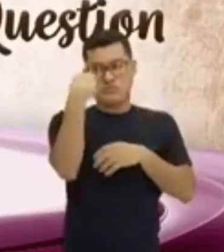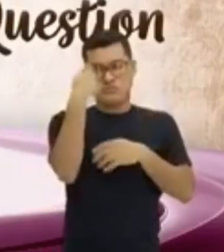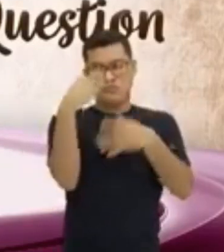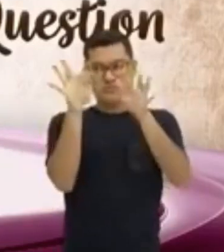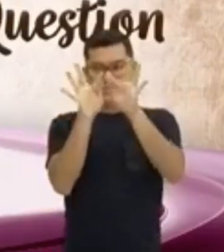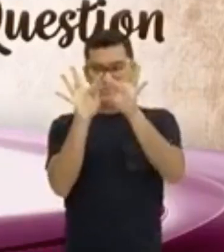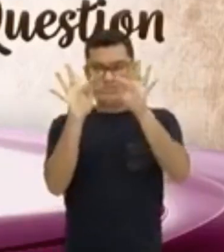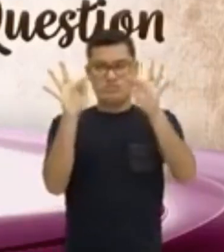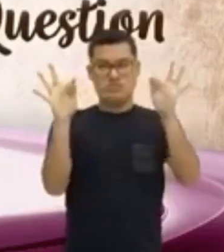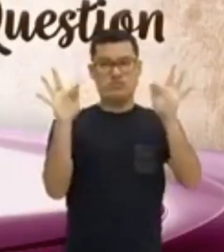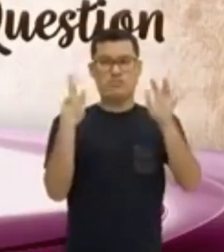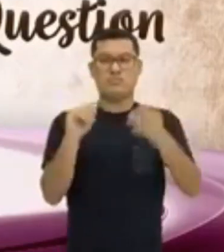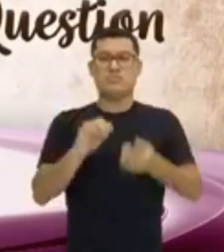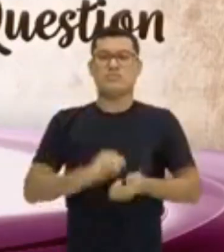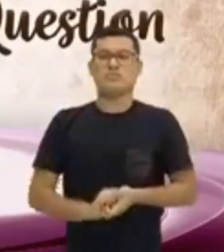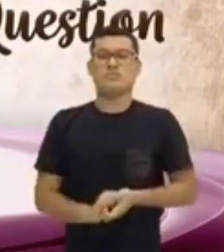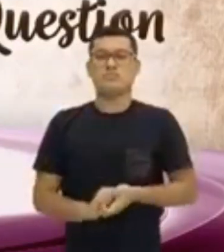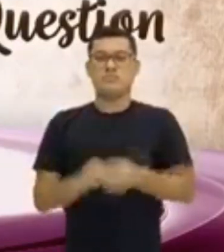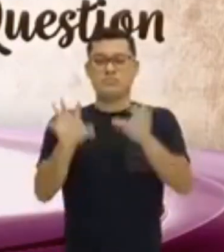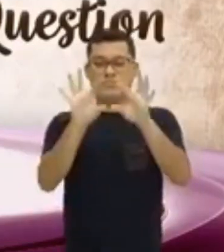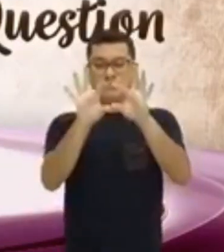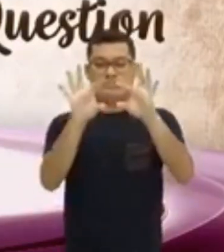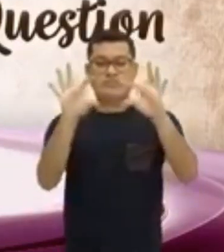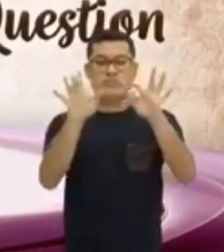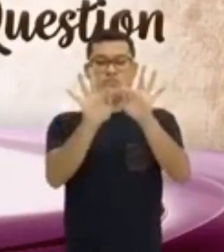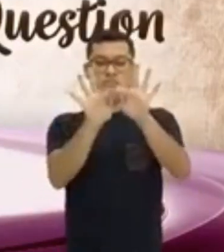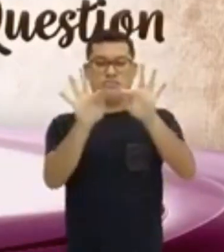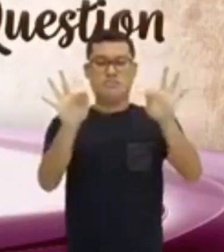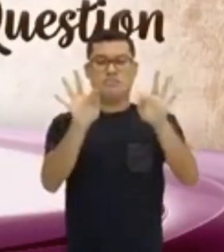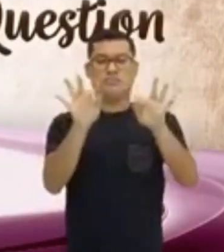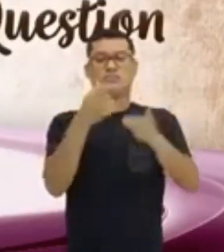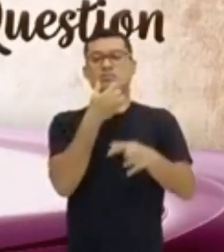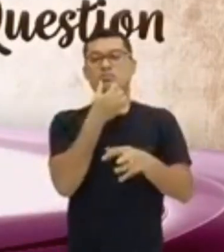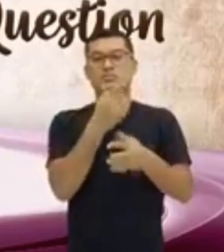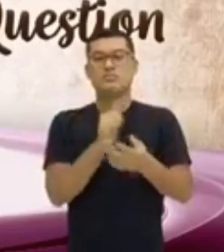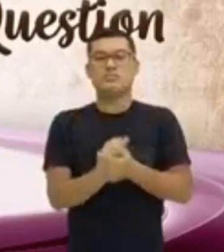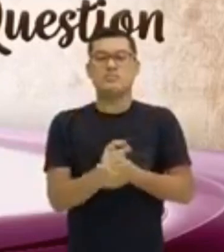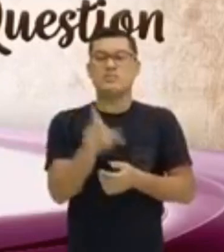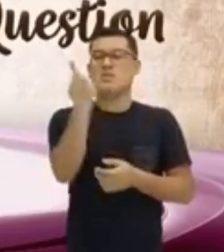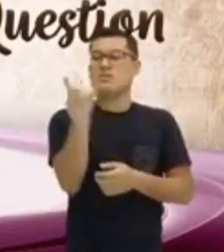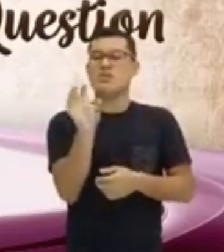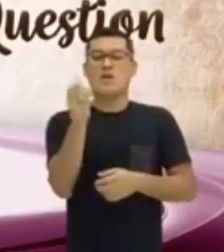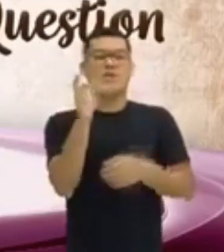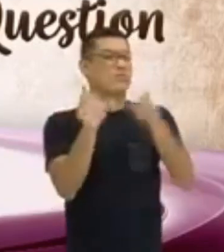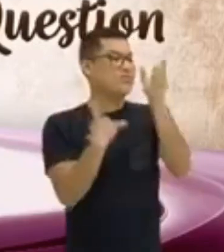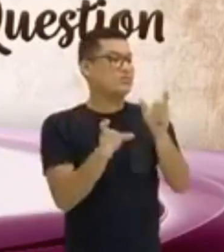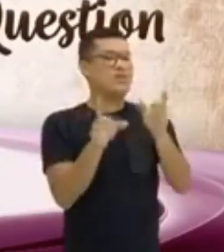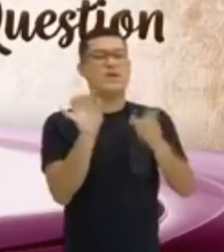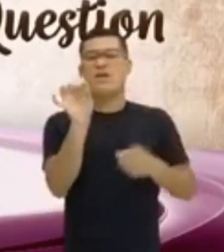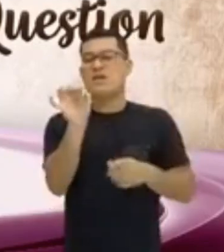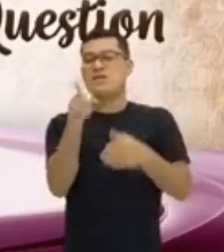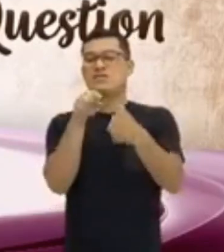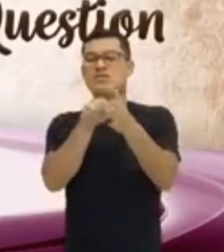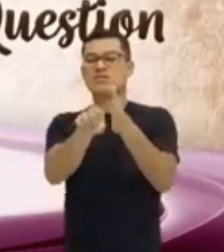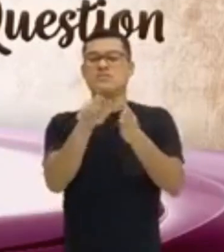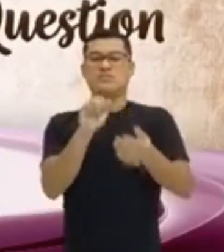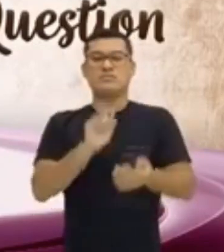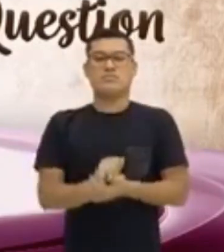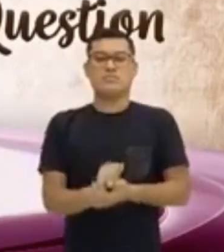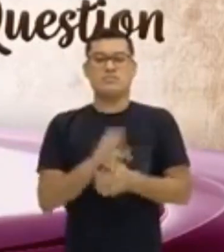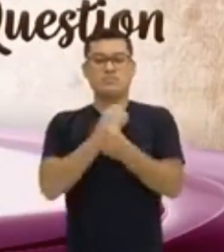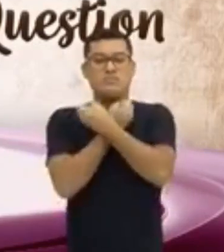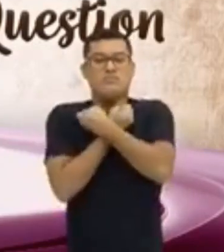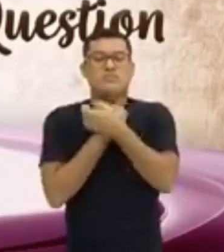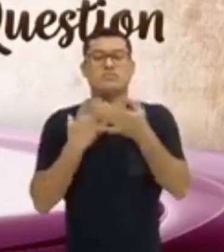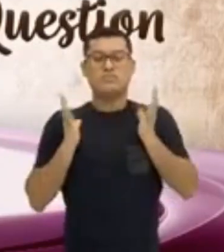ao lado. To be or not to be? That's the question. Ser ou não ser, eis a questão. William Shakespeare, ele é